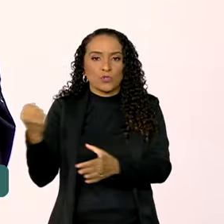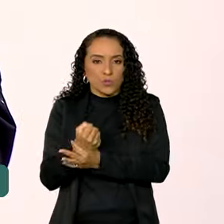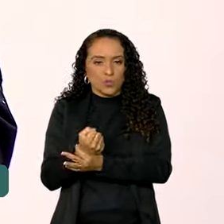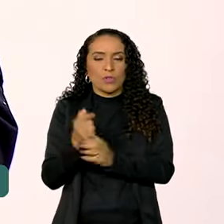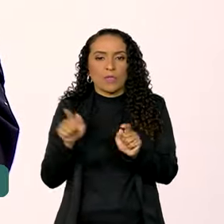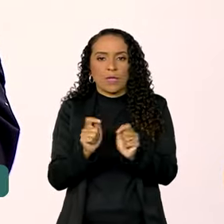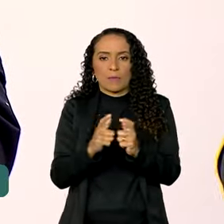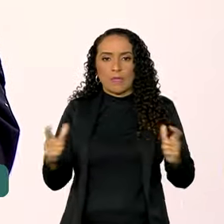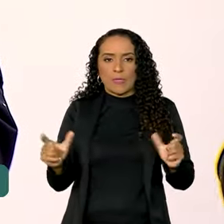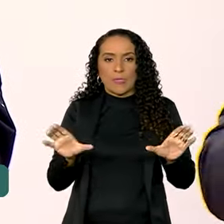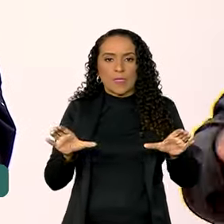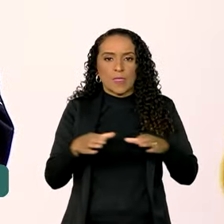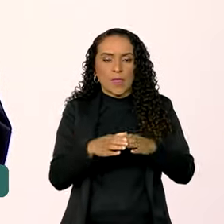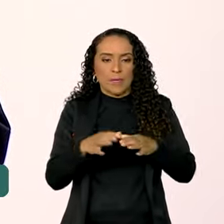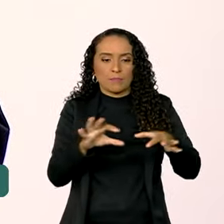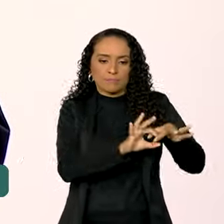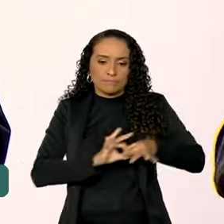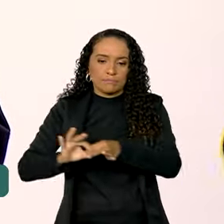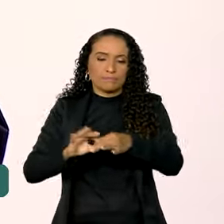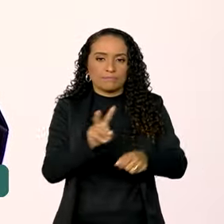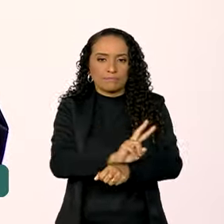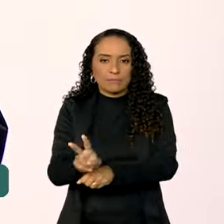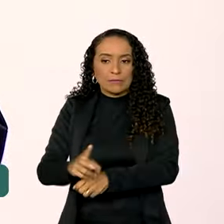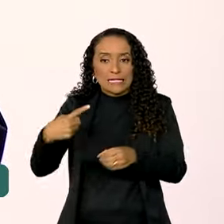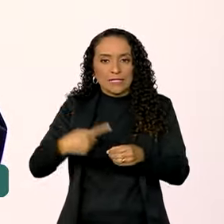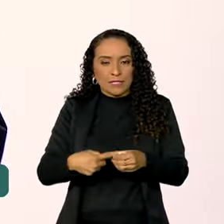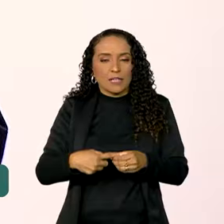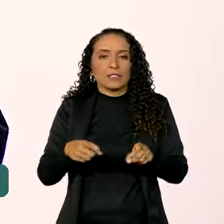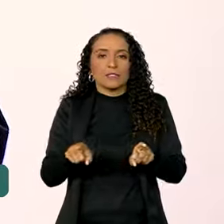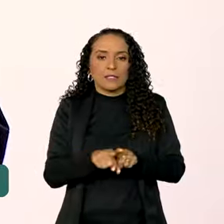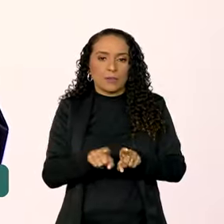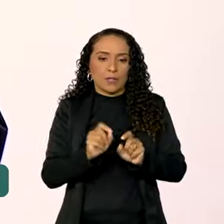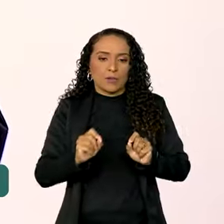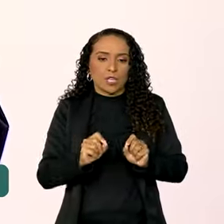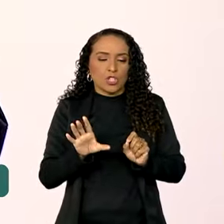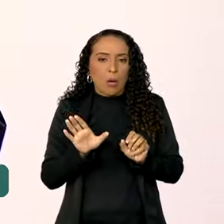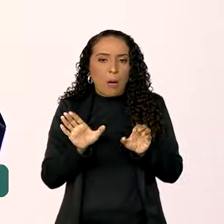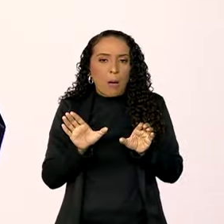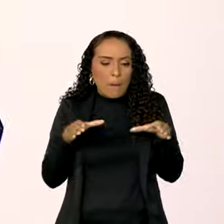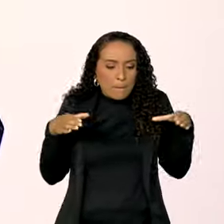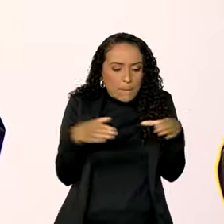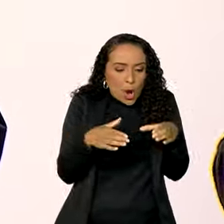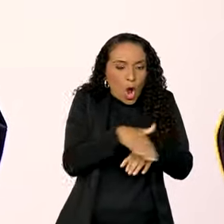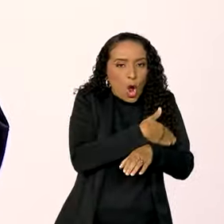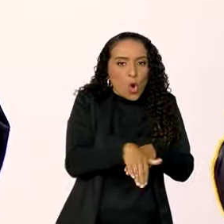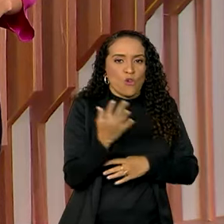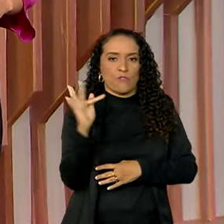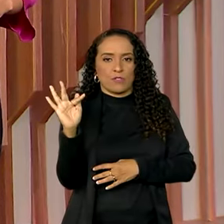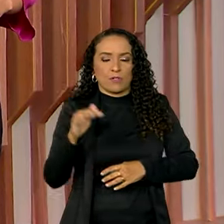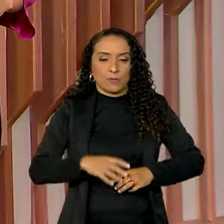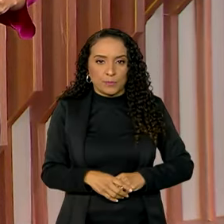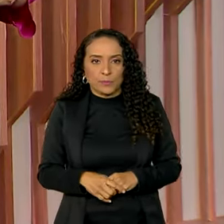ampliando a rede de proteção para as áreas urbanas e não mais restrita às rodovias federais.